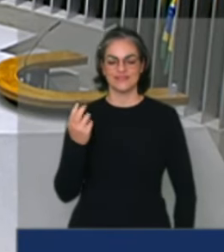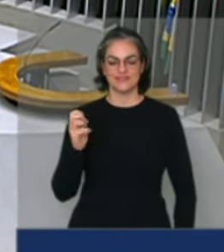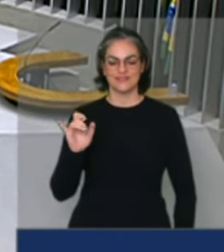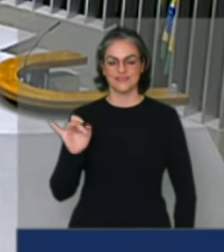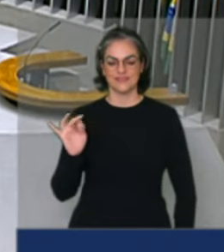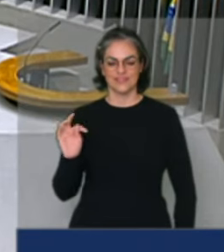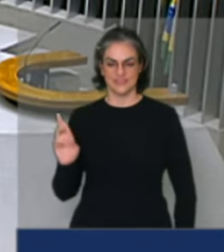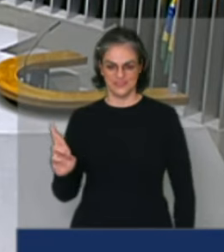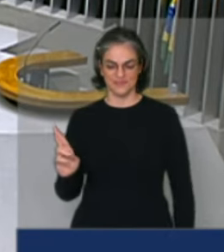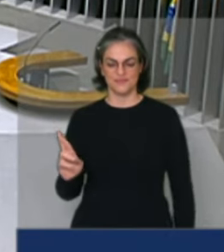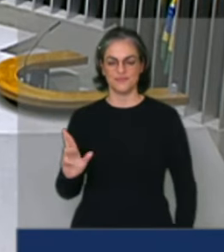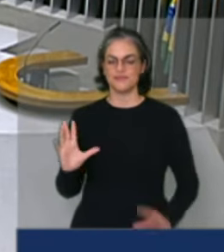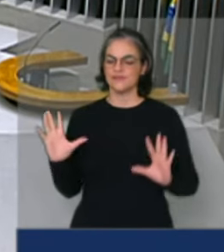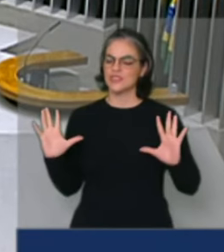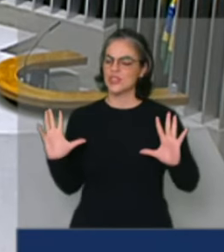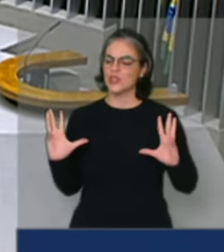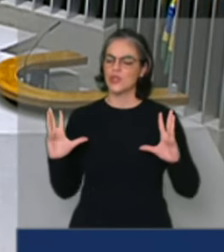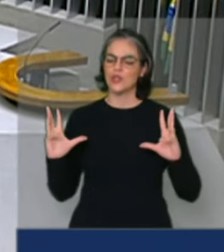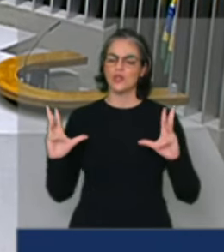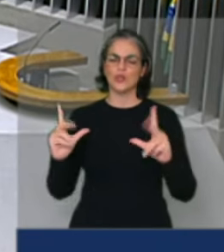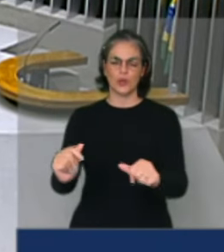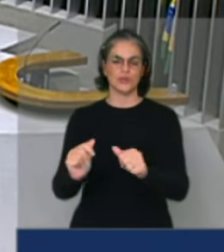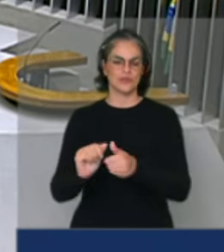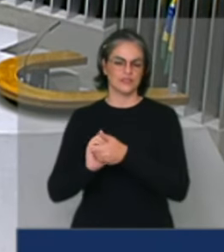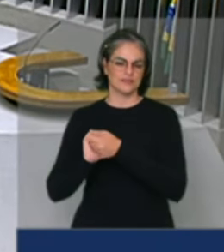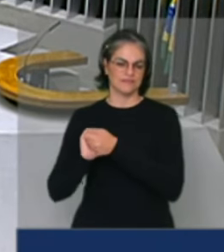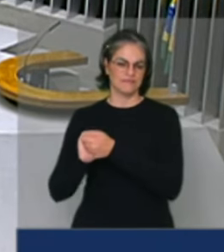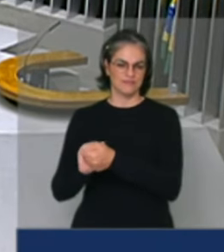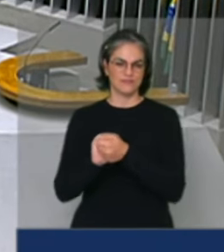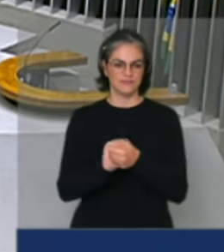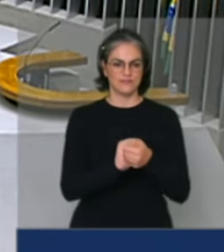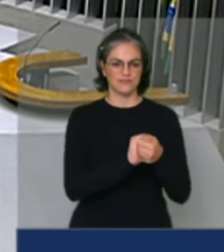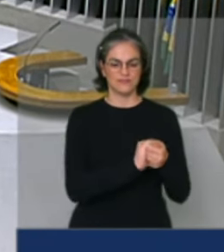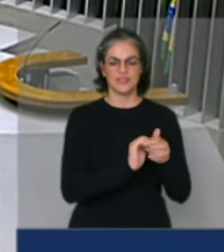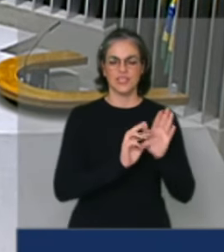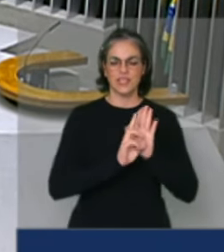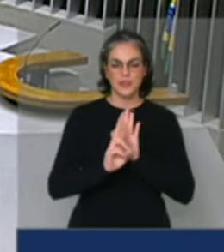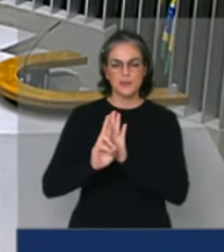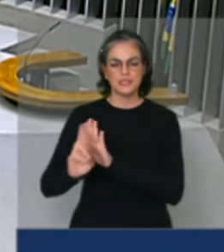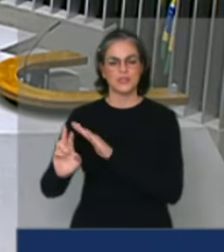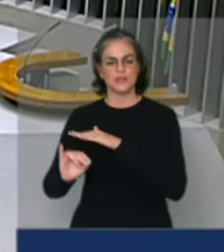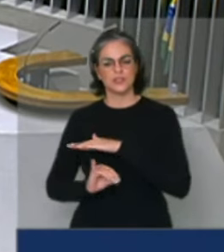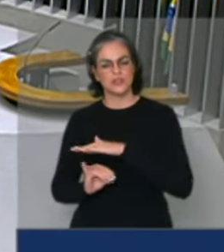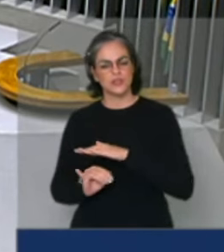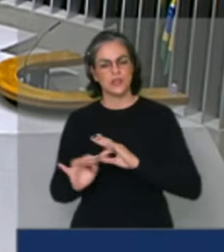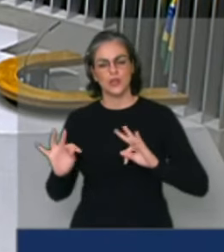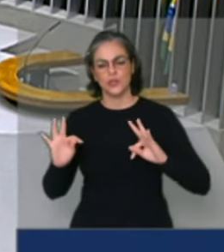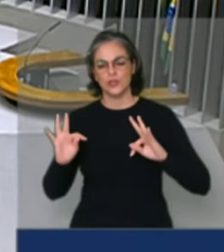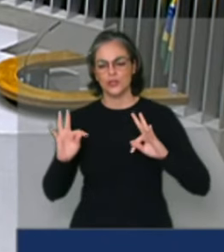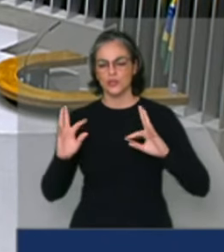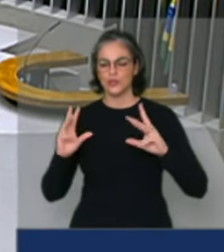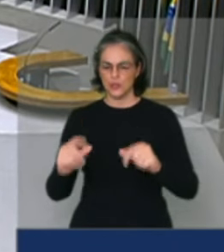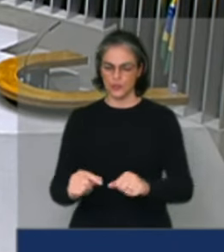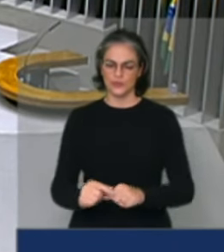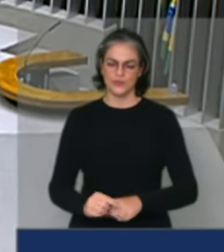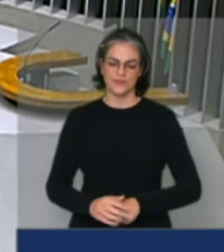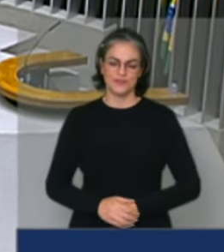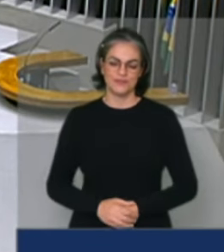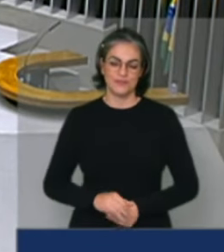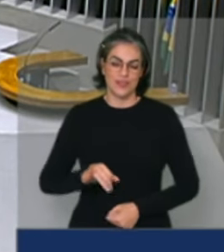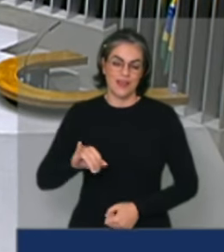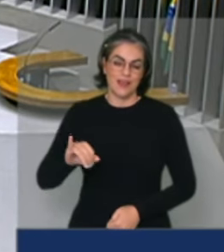cumprimento a todos, a todas as entidades presentes que me permitam assim fazer para poder ganhar tempo.